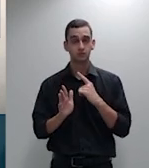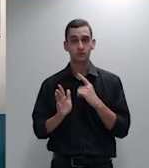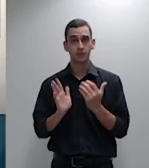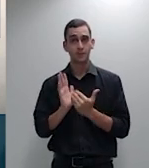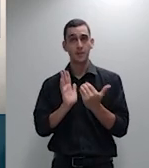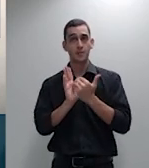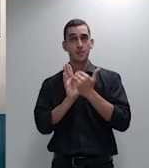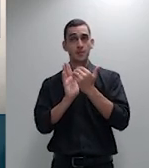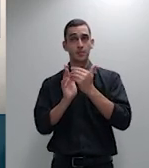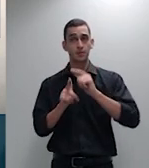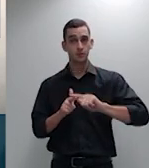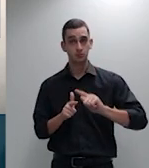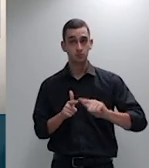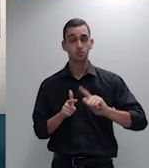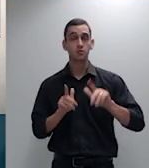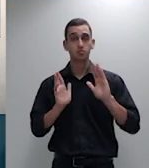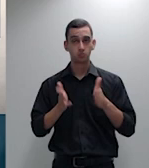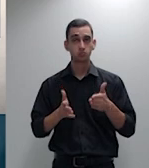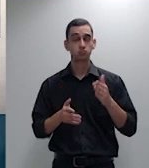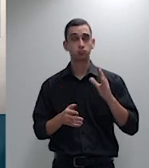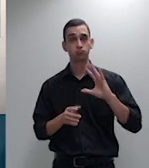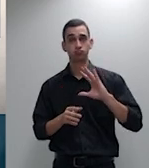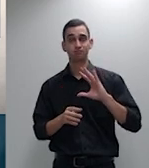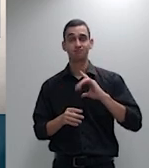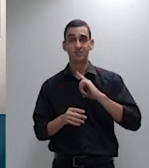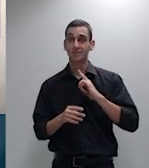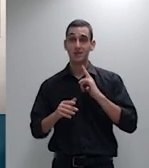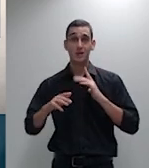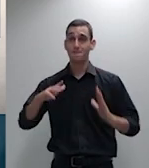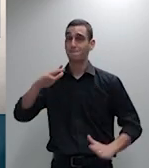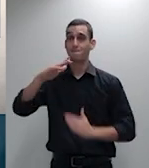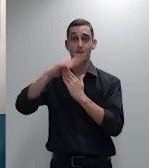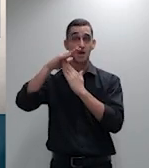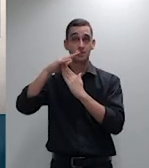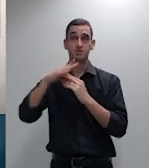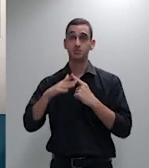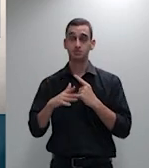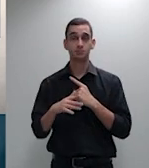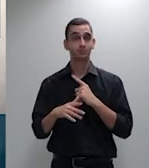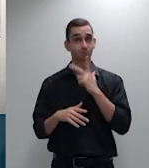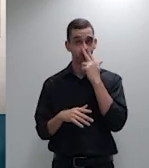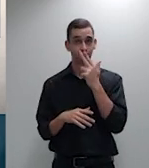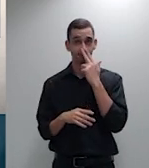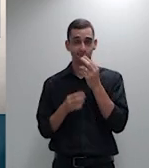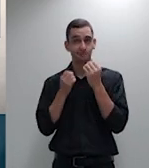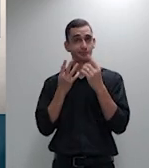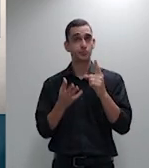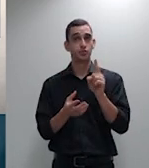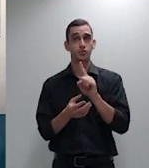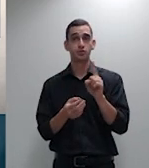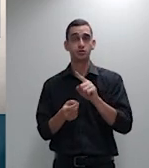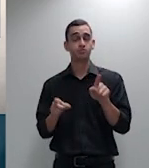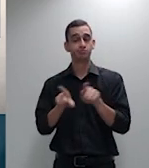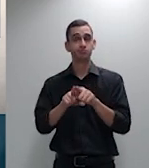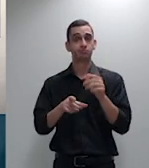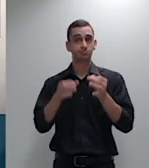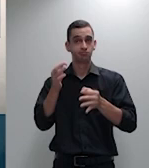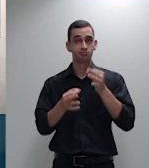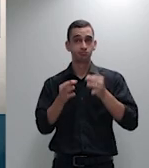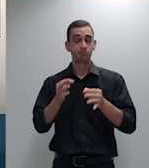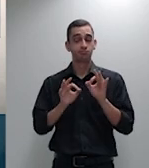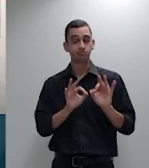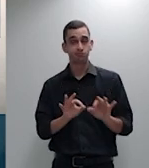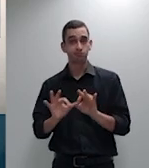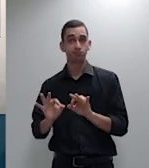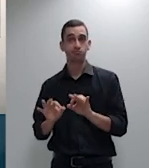limite máximo não me parece uma solução jurídica adequada vou além excelência nosso parecer mostra